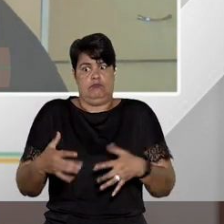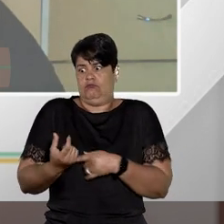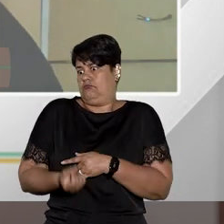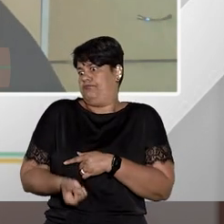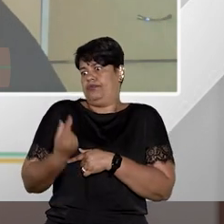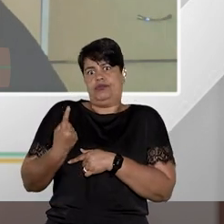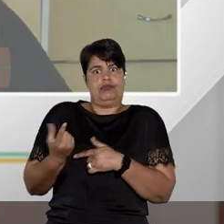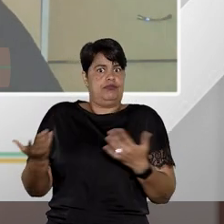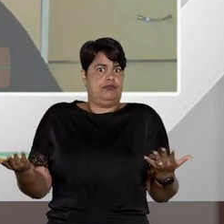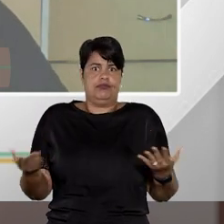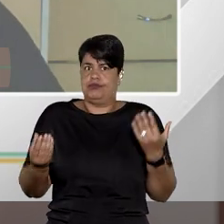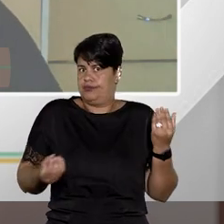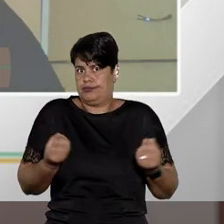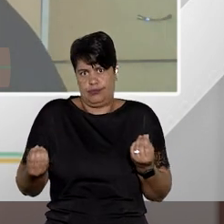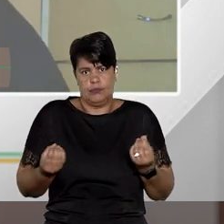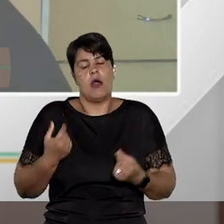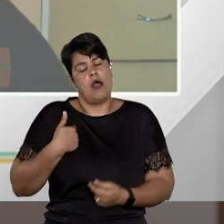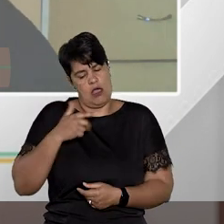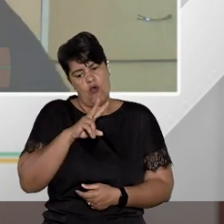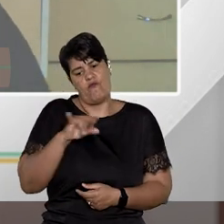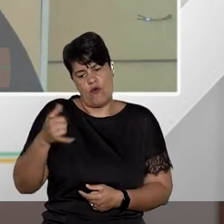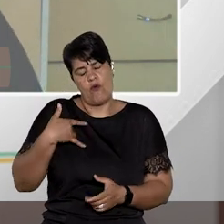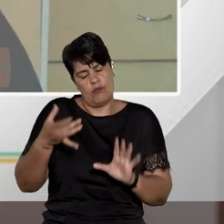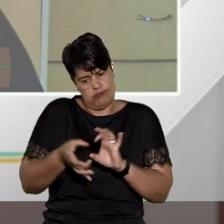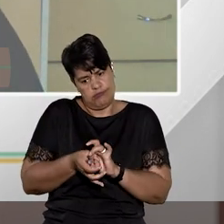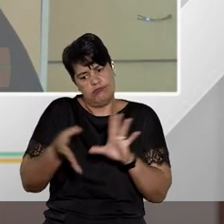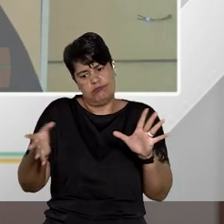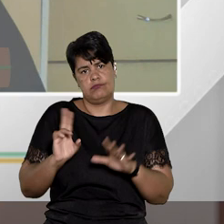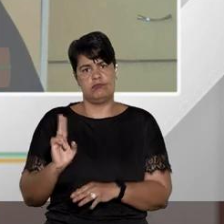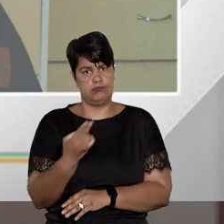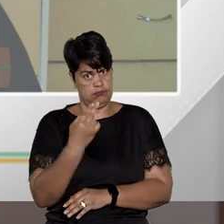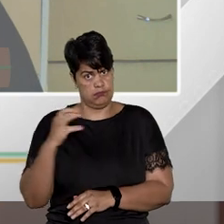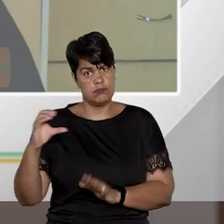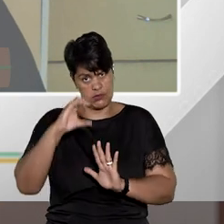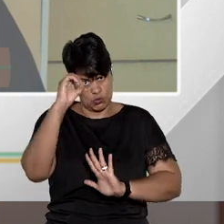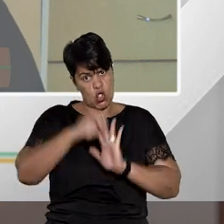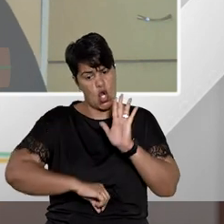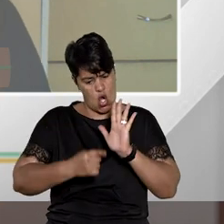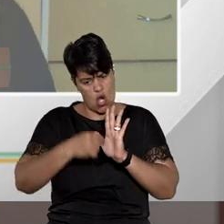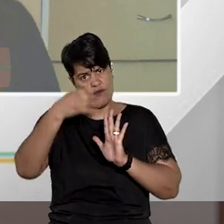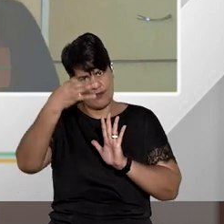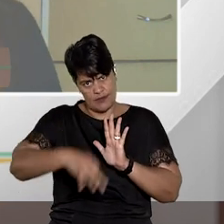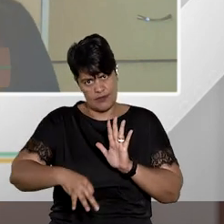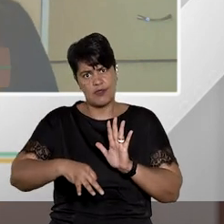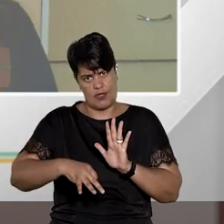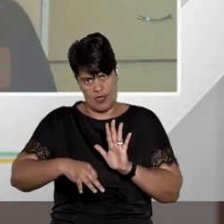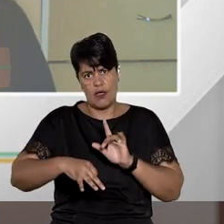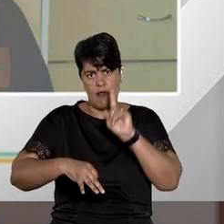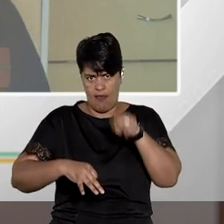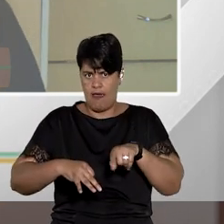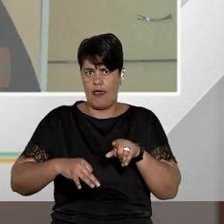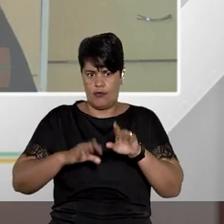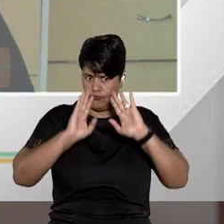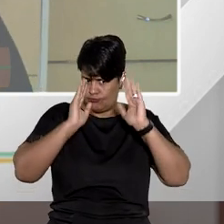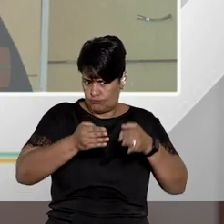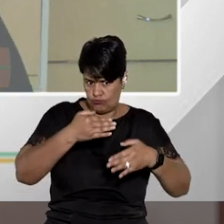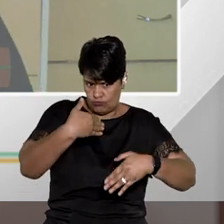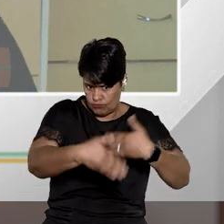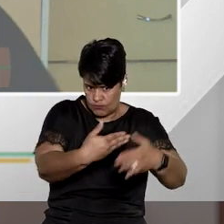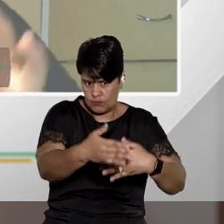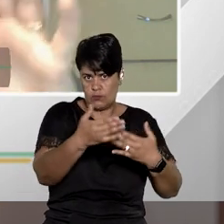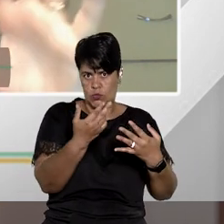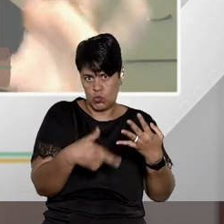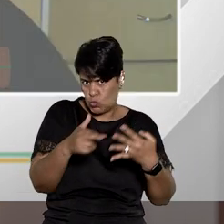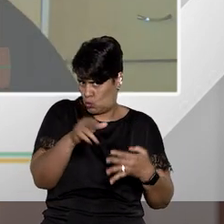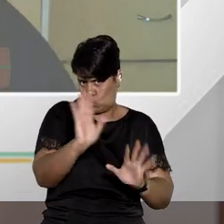teratológica. Então, aqui eu vou conceder o habeas corpus de ofício, não como sucedâneo do recurso, porque isso